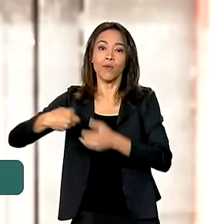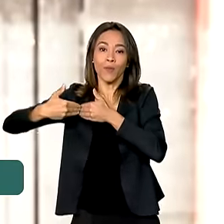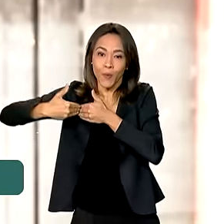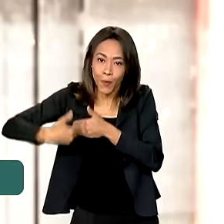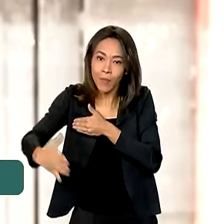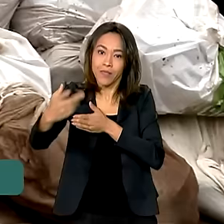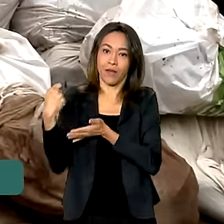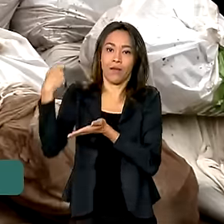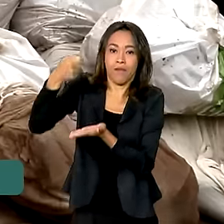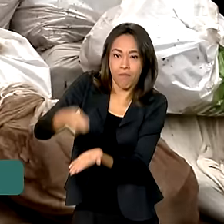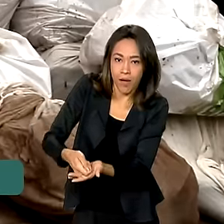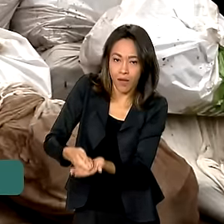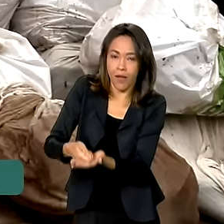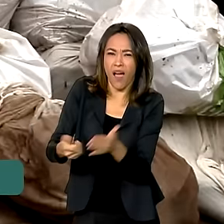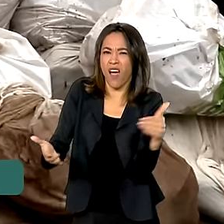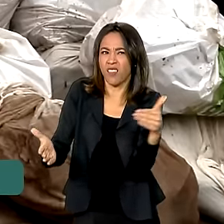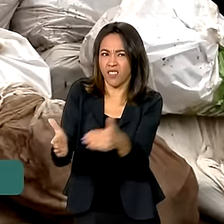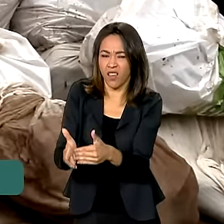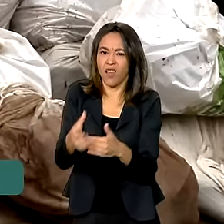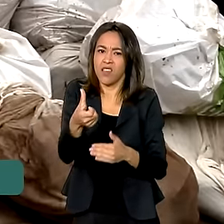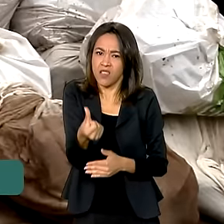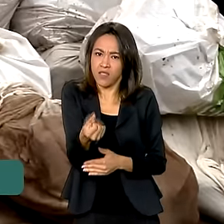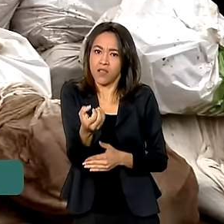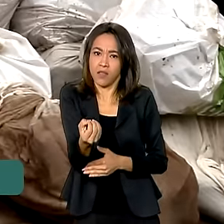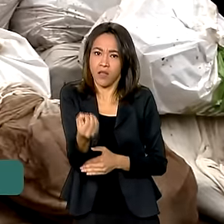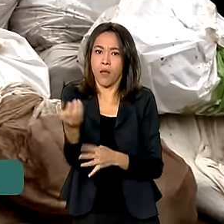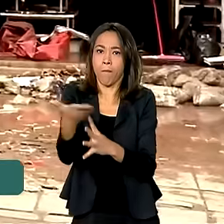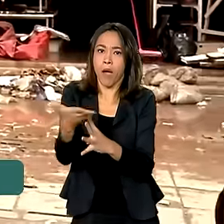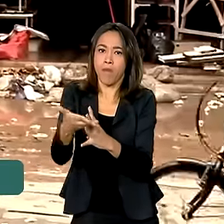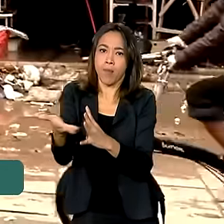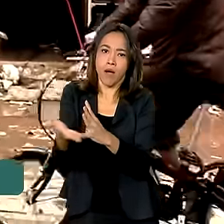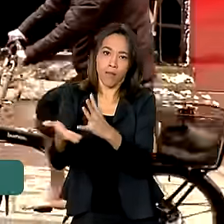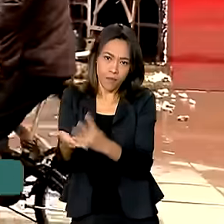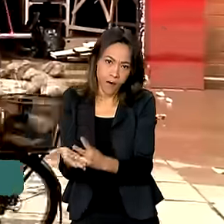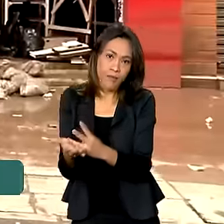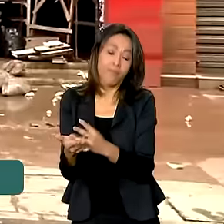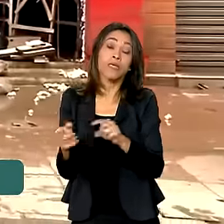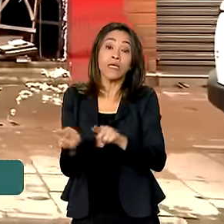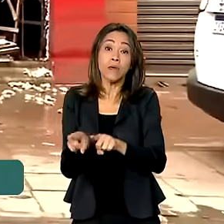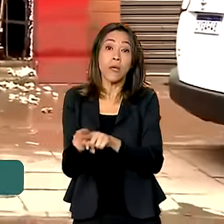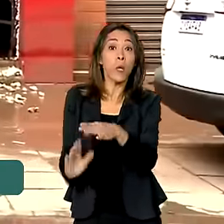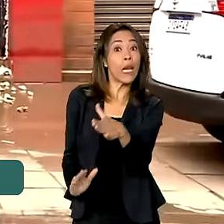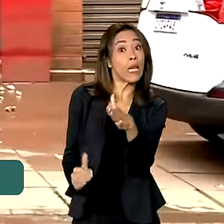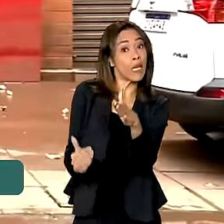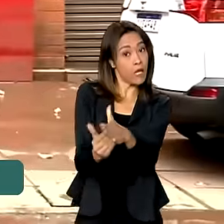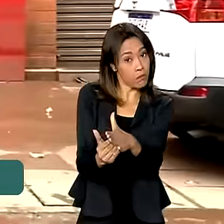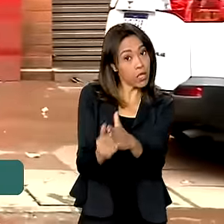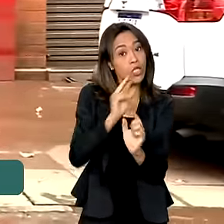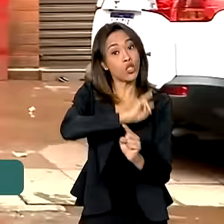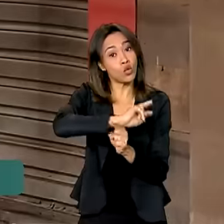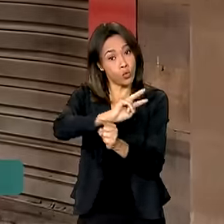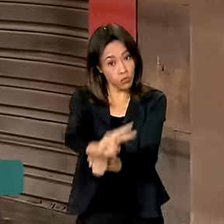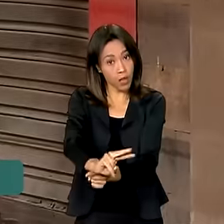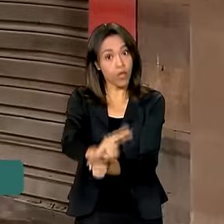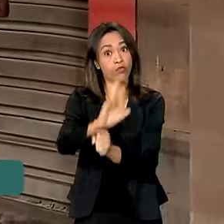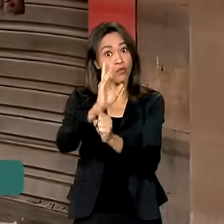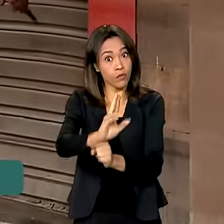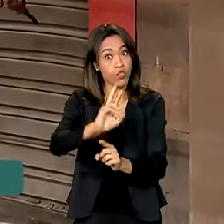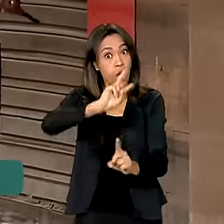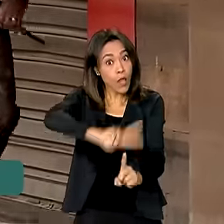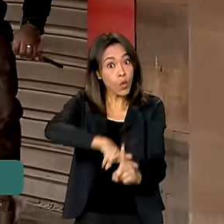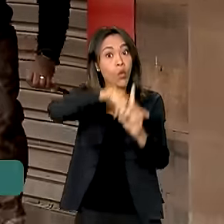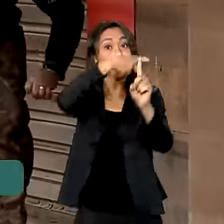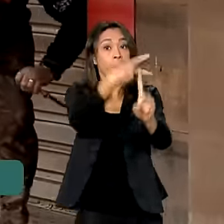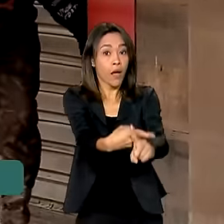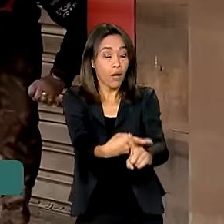empréstimos em até 60 parcelas. Além disso, o limite dos empréstimos foi dobrado,